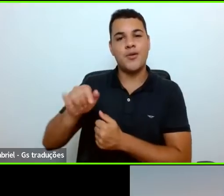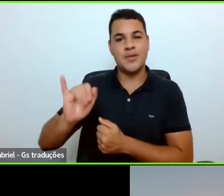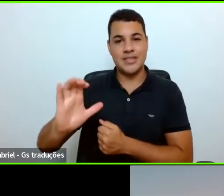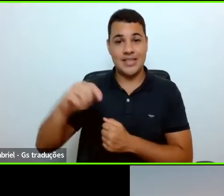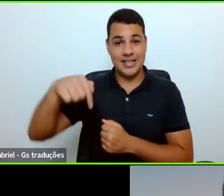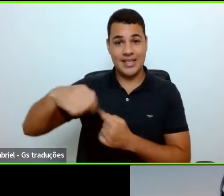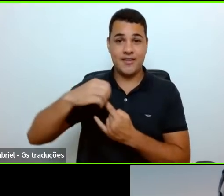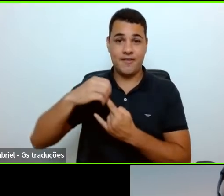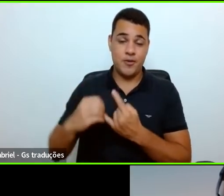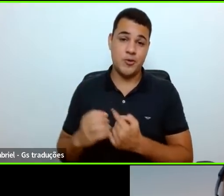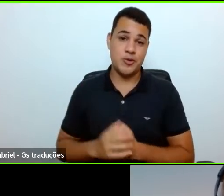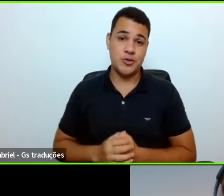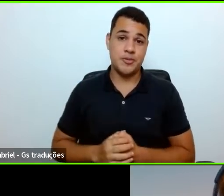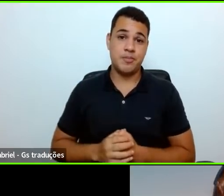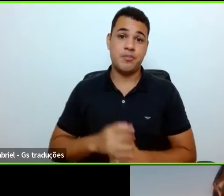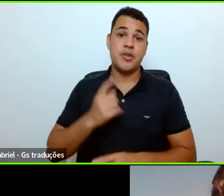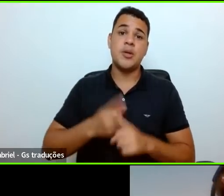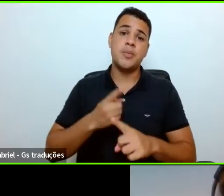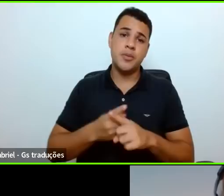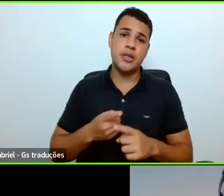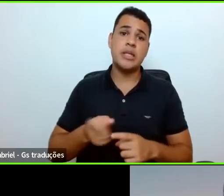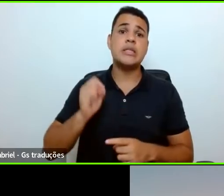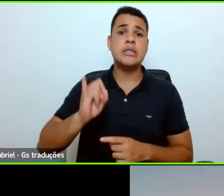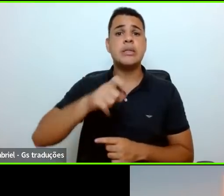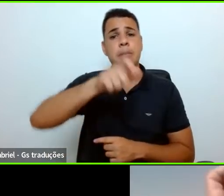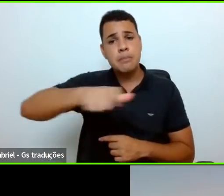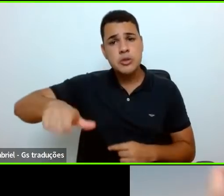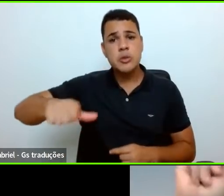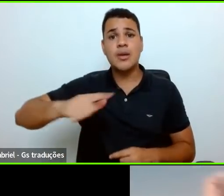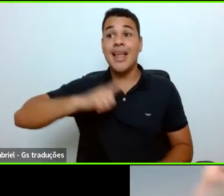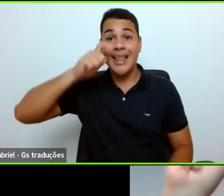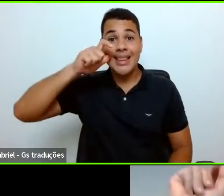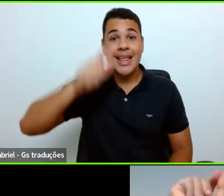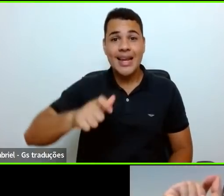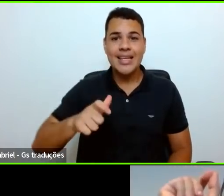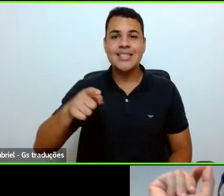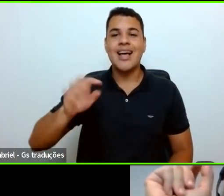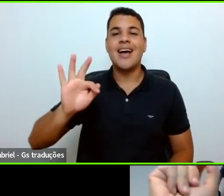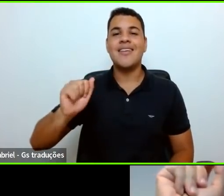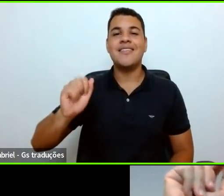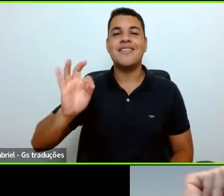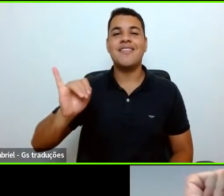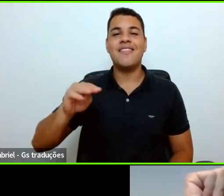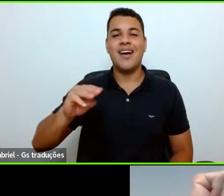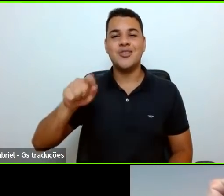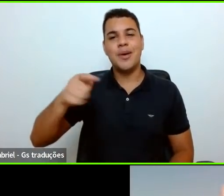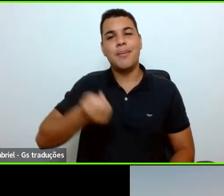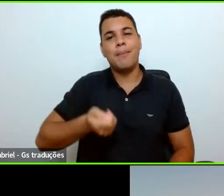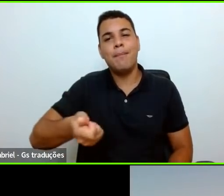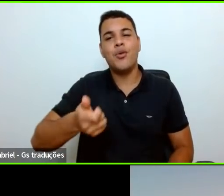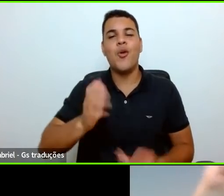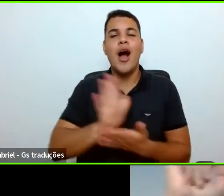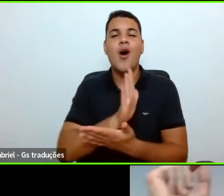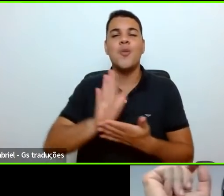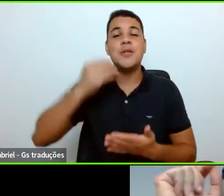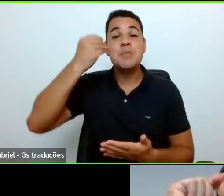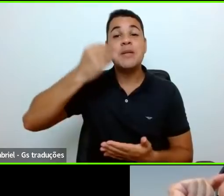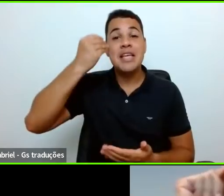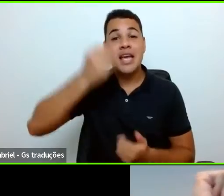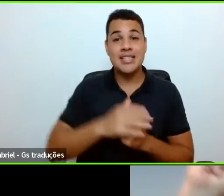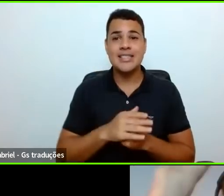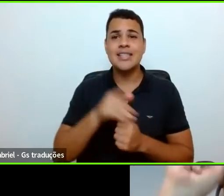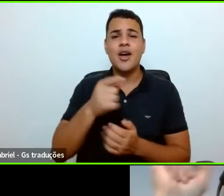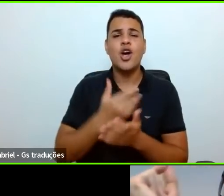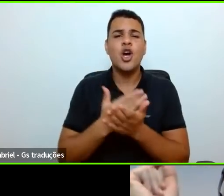fundo, no fundo, quem quer se interessa, a Fátima deu algumas pílulas de história para vocês, né? Ela começa lá